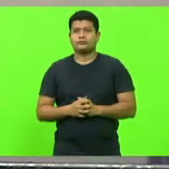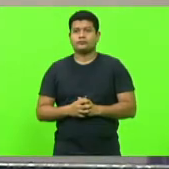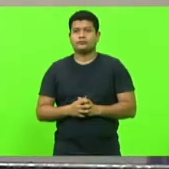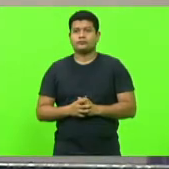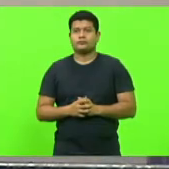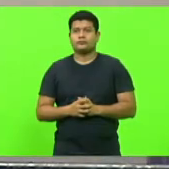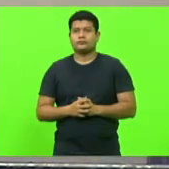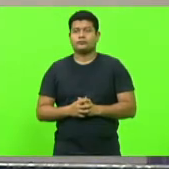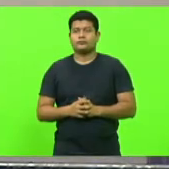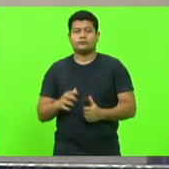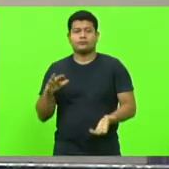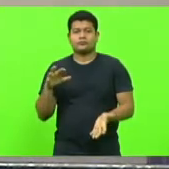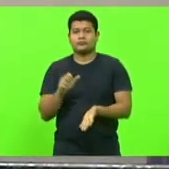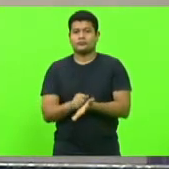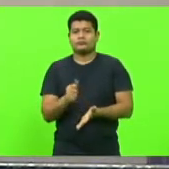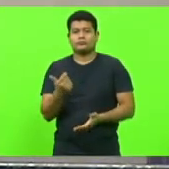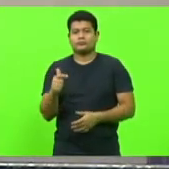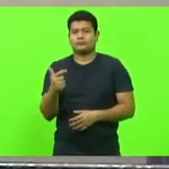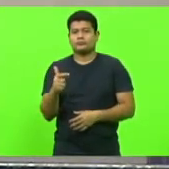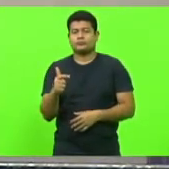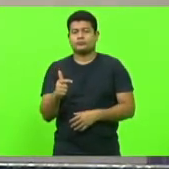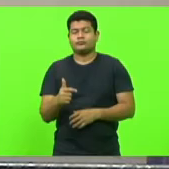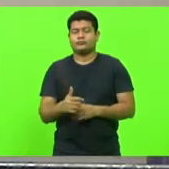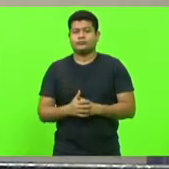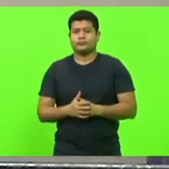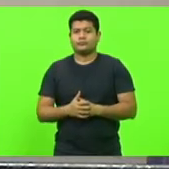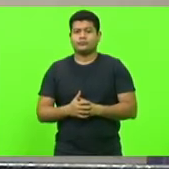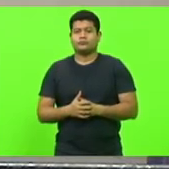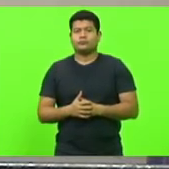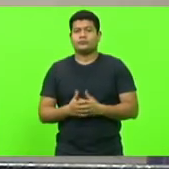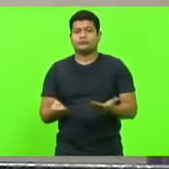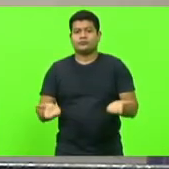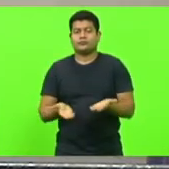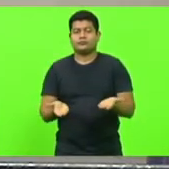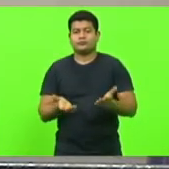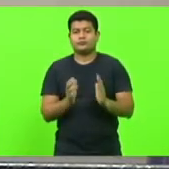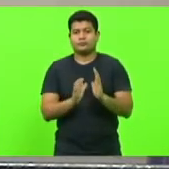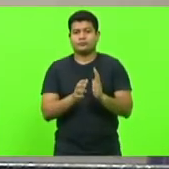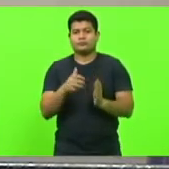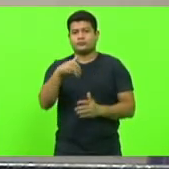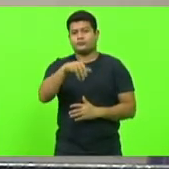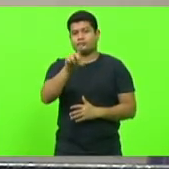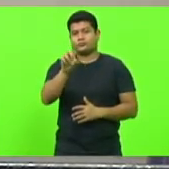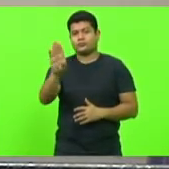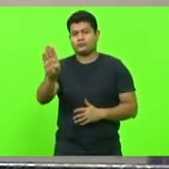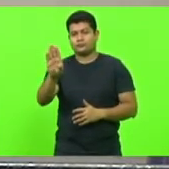Não havendo oradores inscritos, o horário é do bloco MDB-Novo.